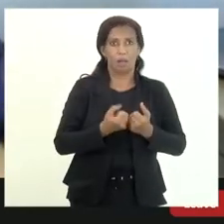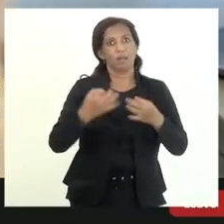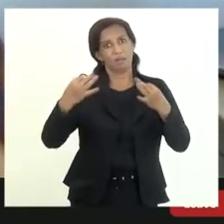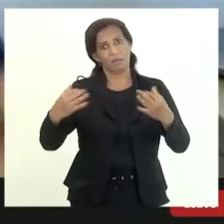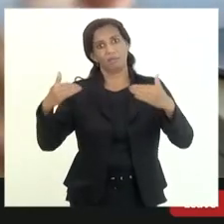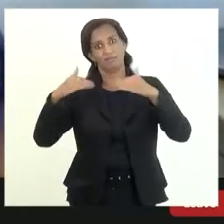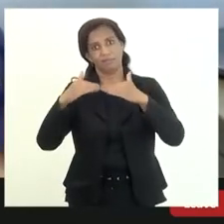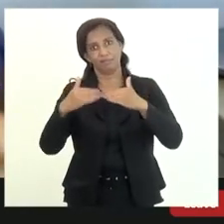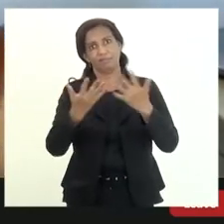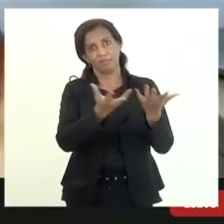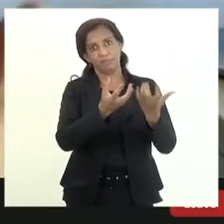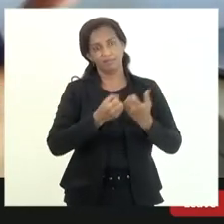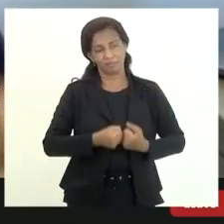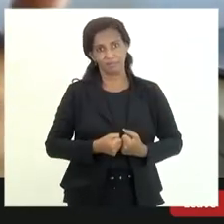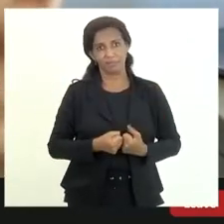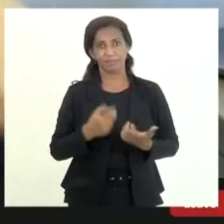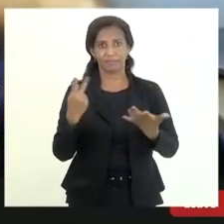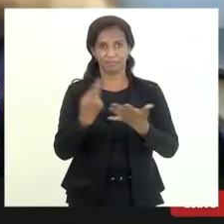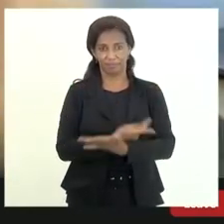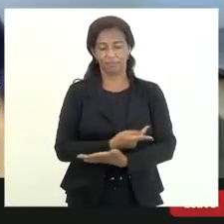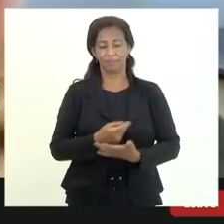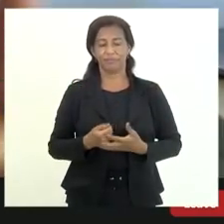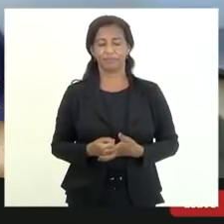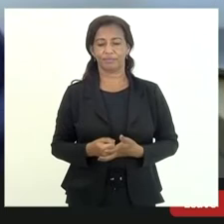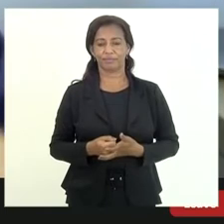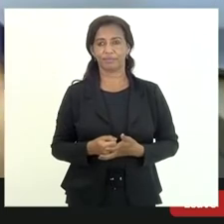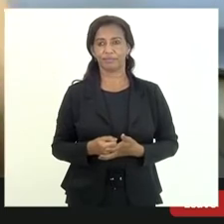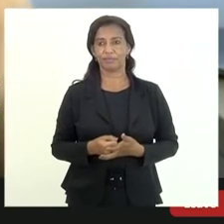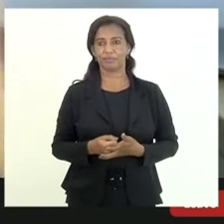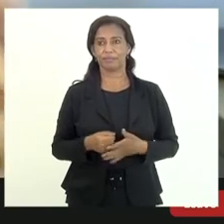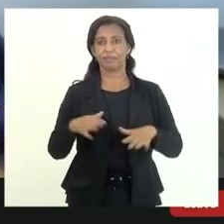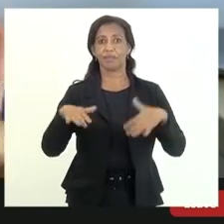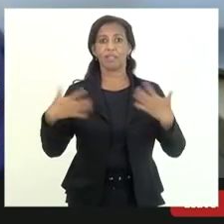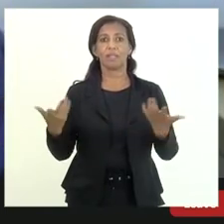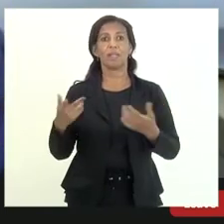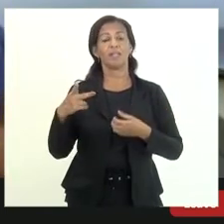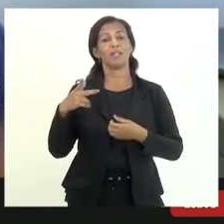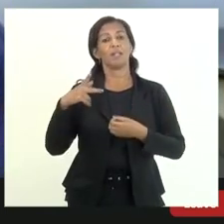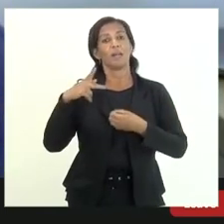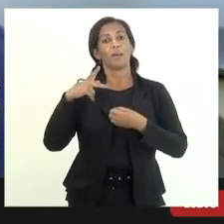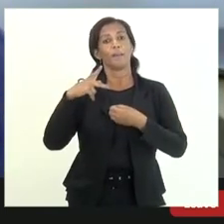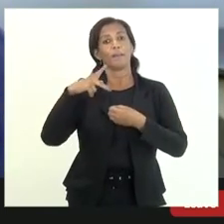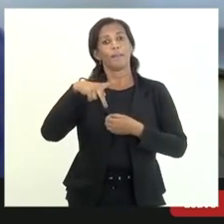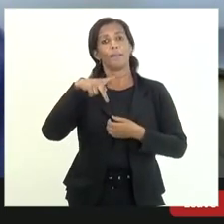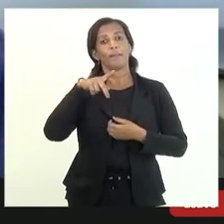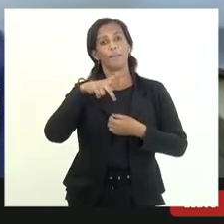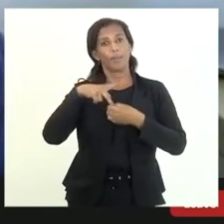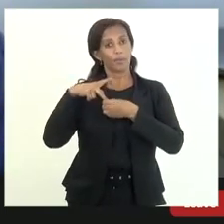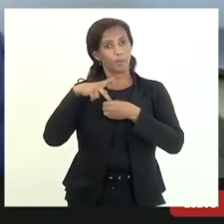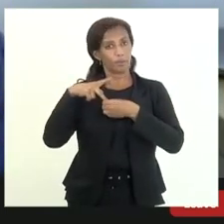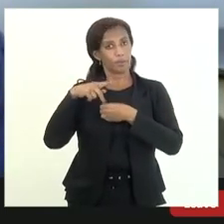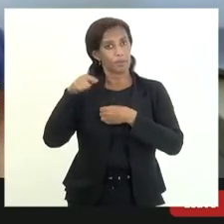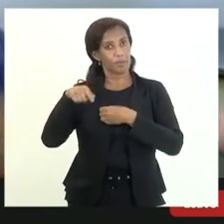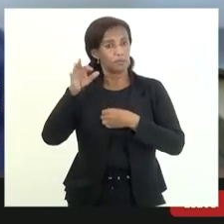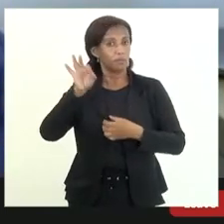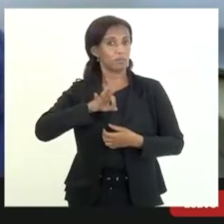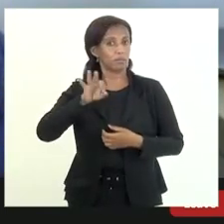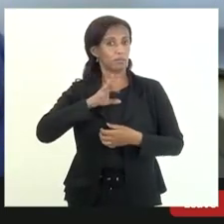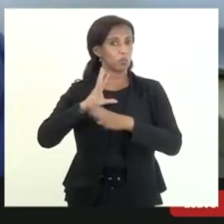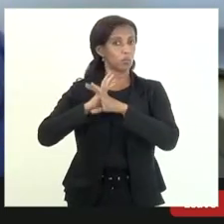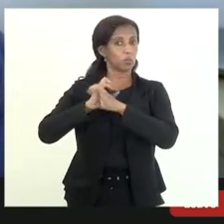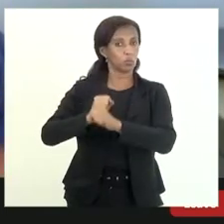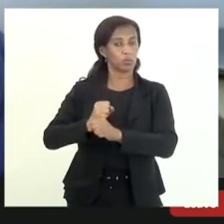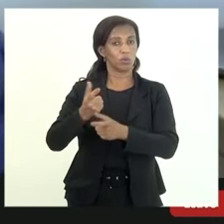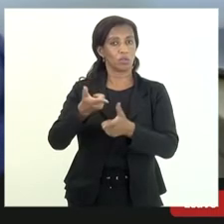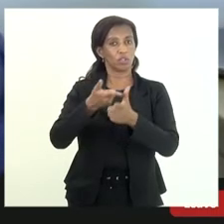realizados e aí com o critério da procuradoria esse percentual do total da